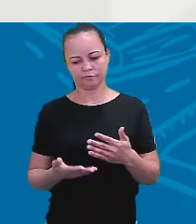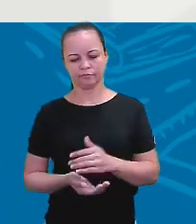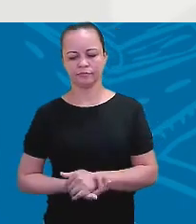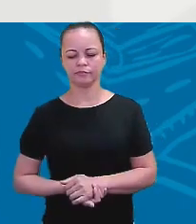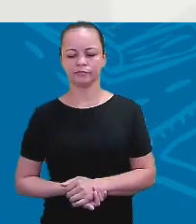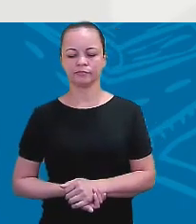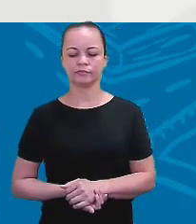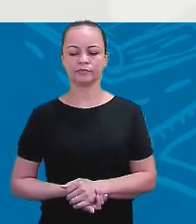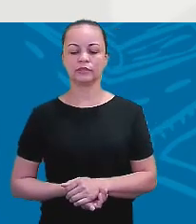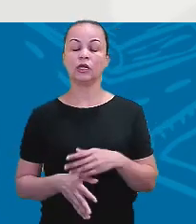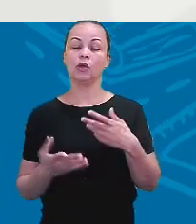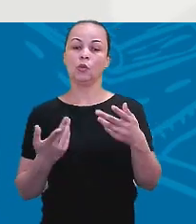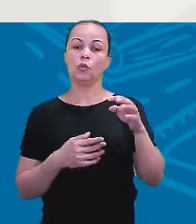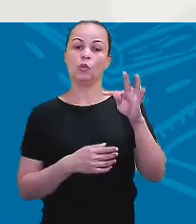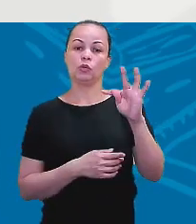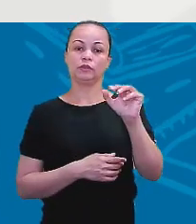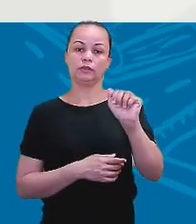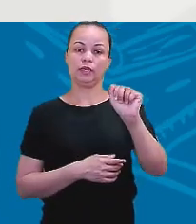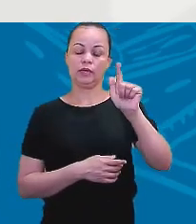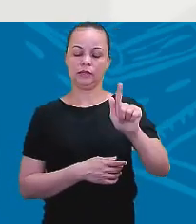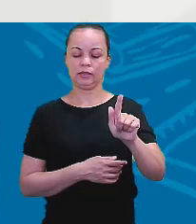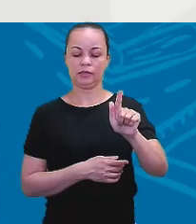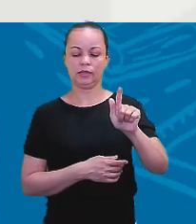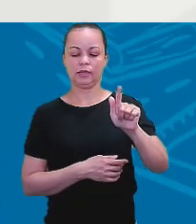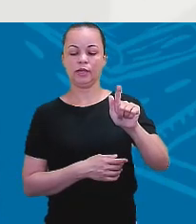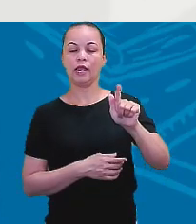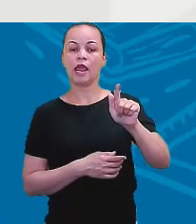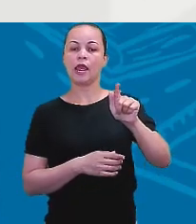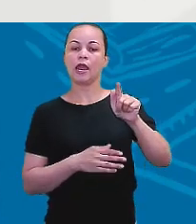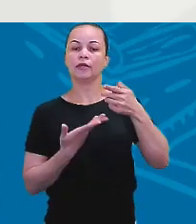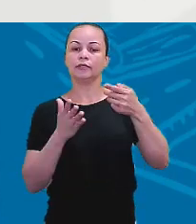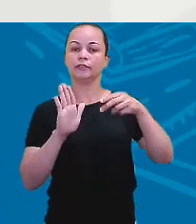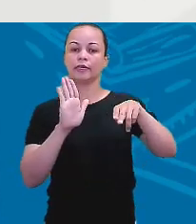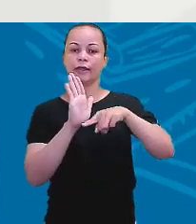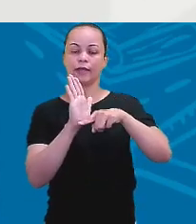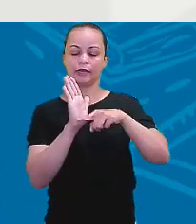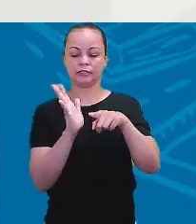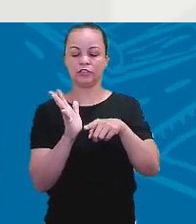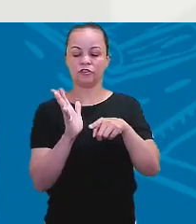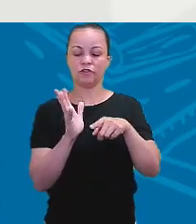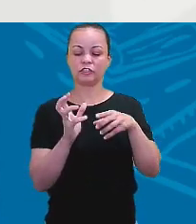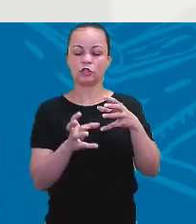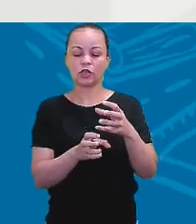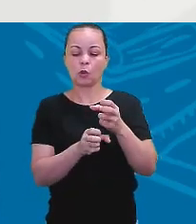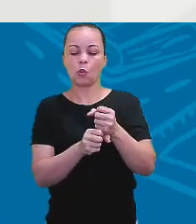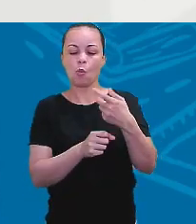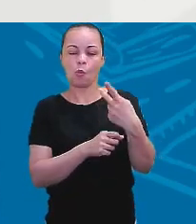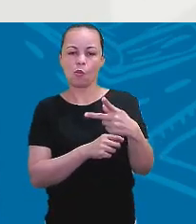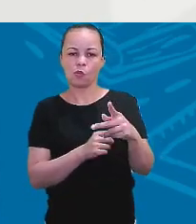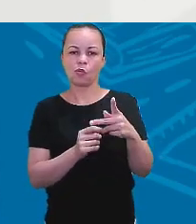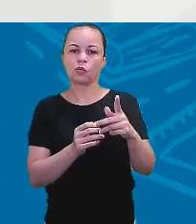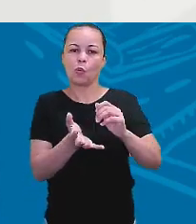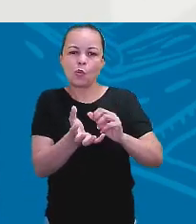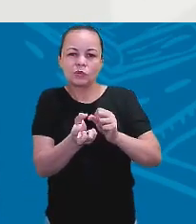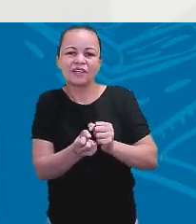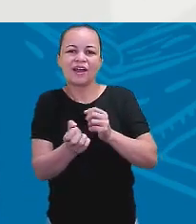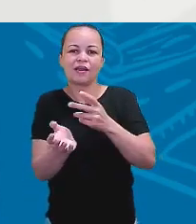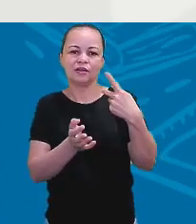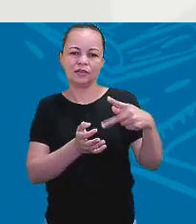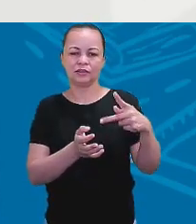A tag negativa só admite a forma negativa contraída, tá? Contraída.